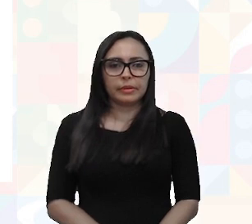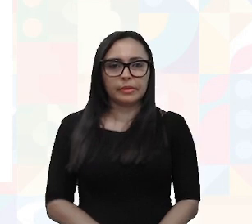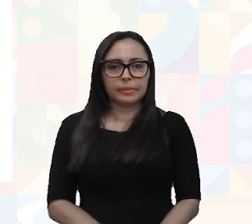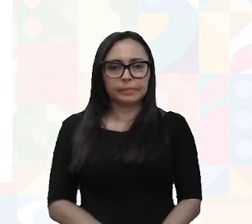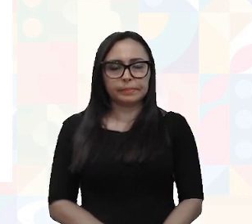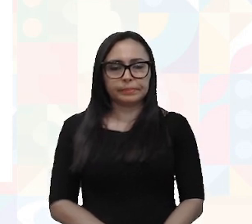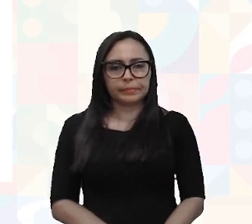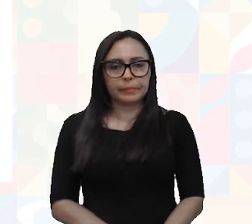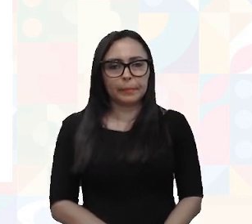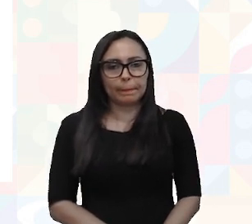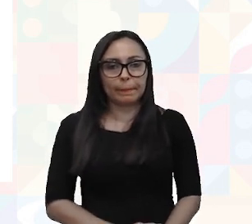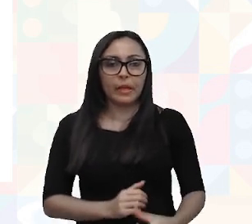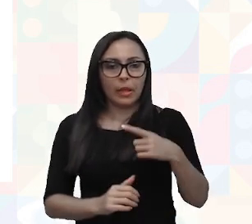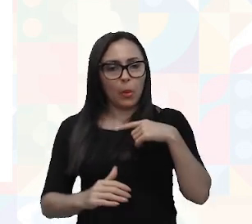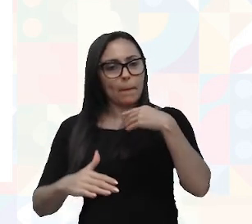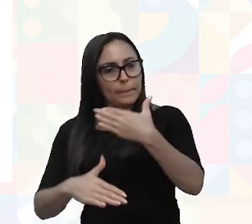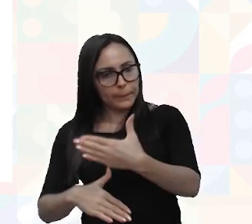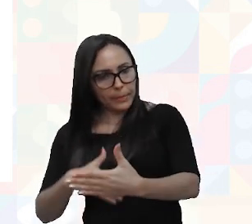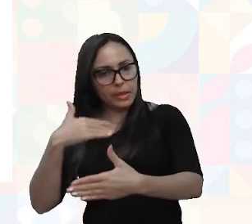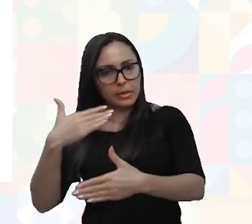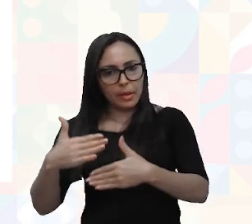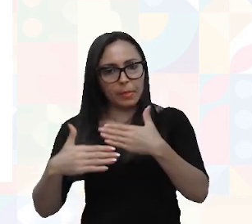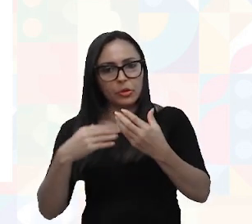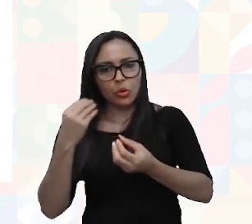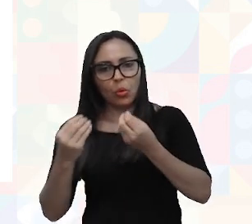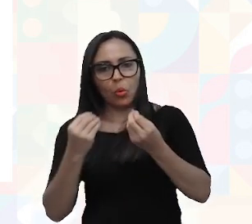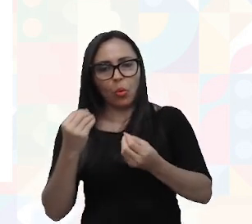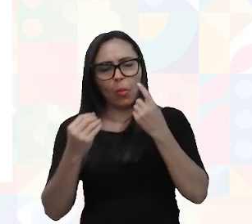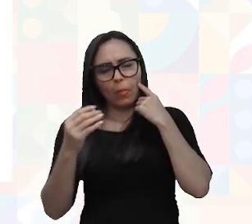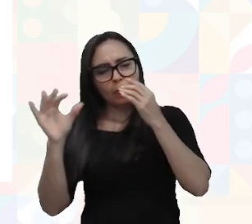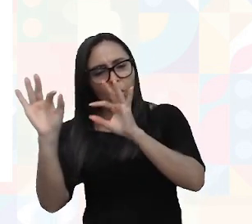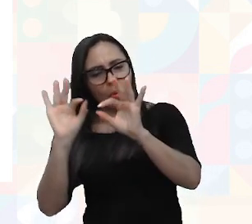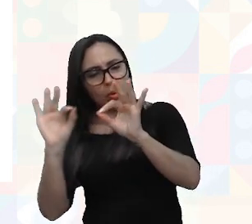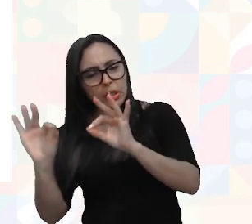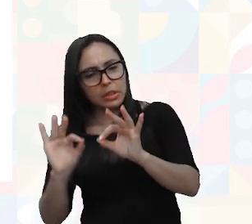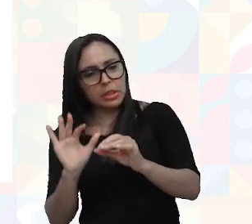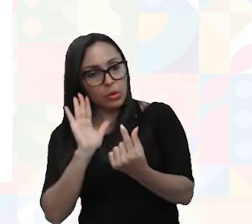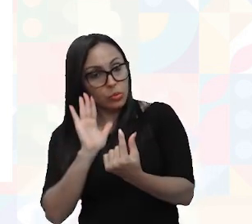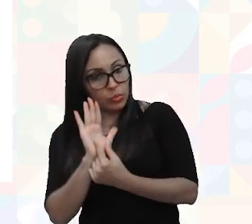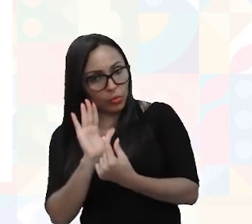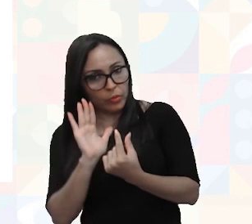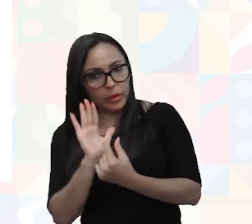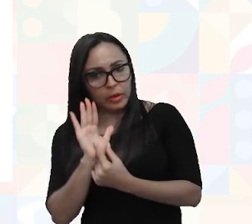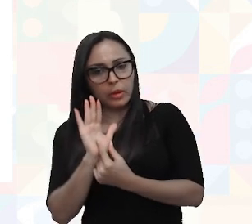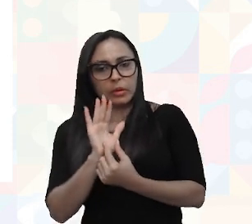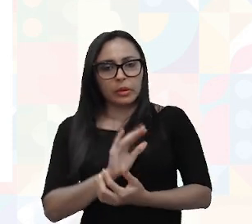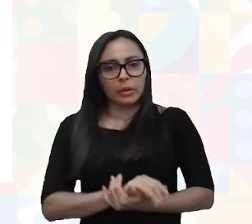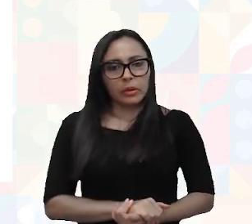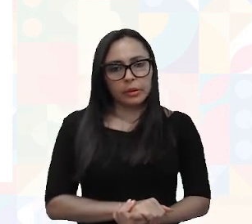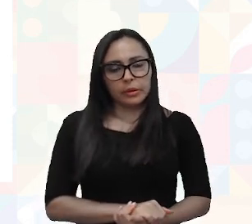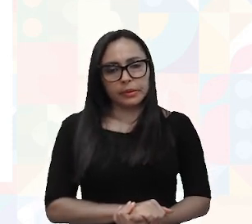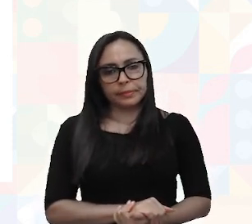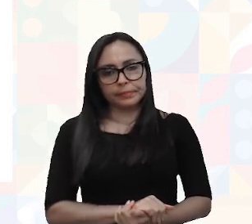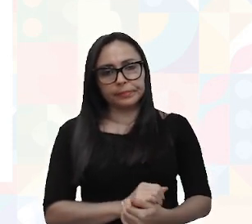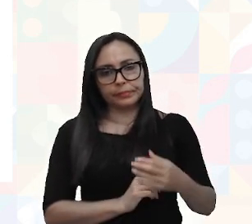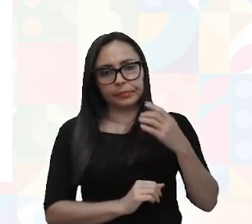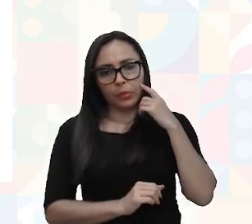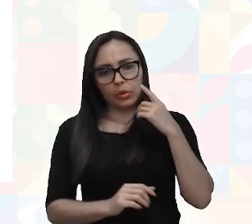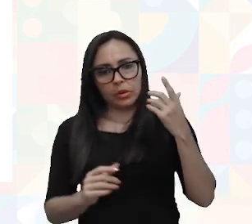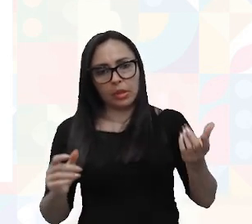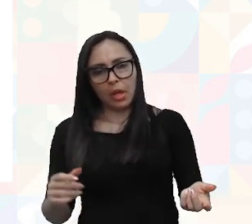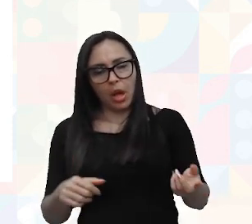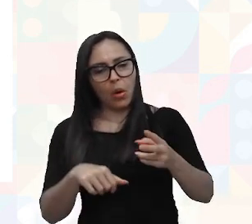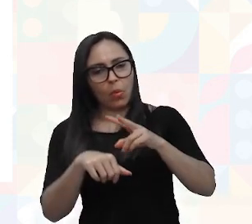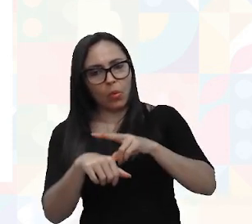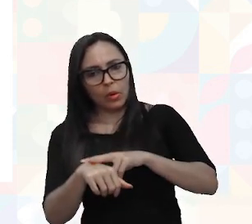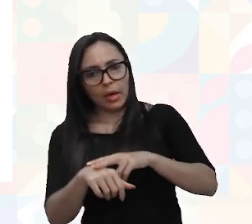Ó, aqui tem um passo a passo de como entrar no Celtics, né, no software, buscar o Celtics online, ter um e